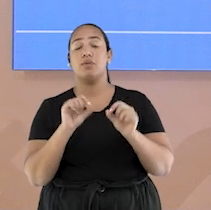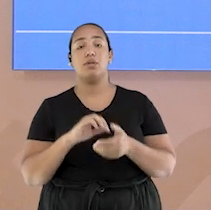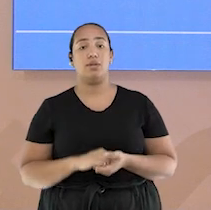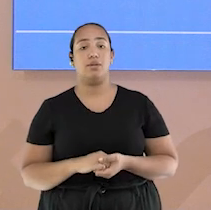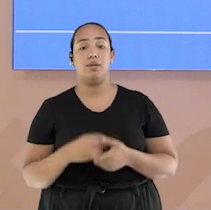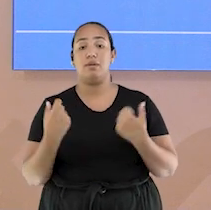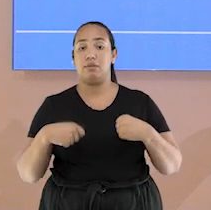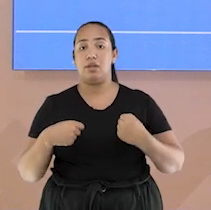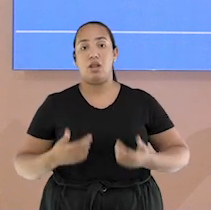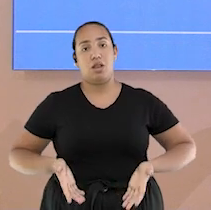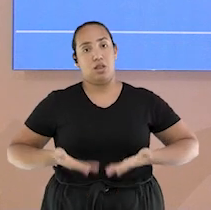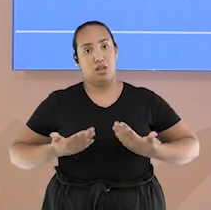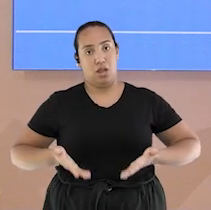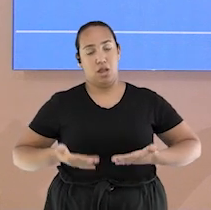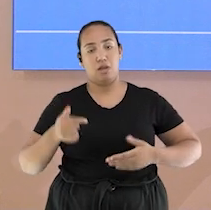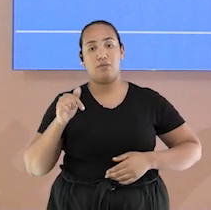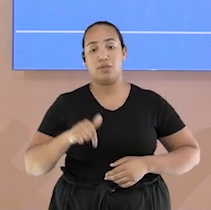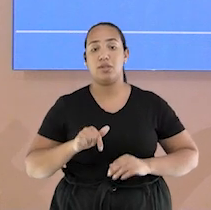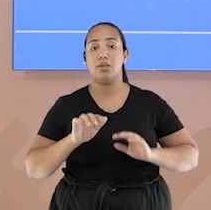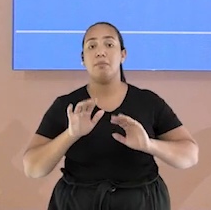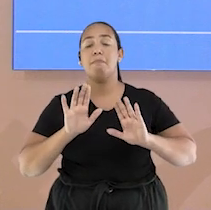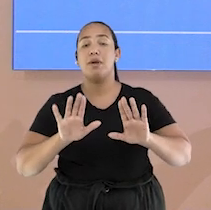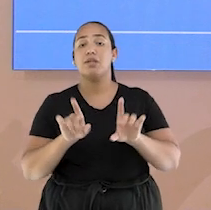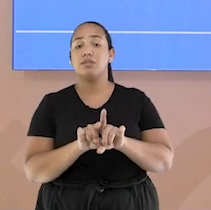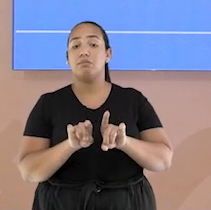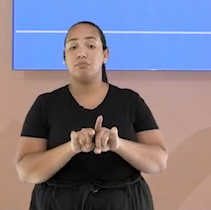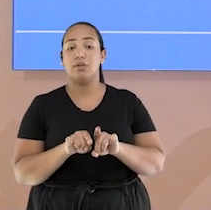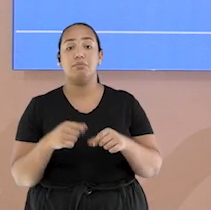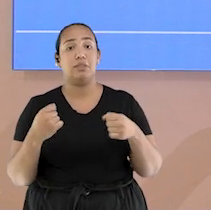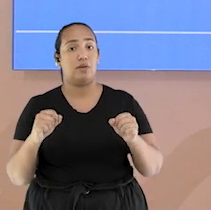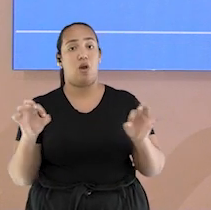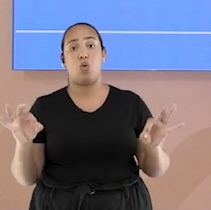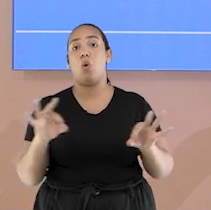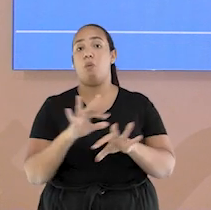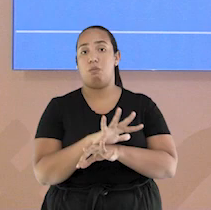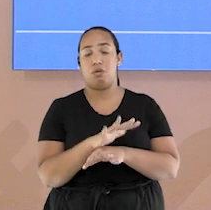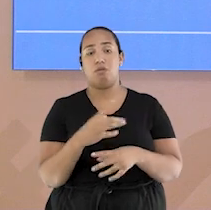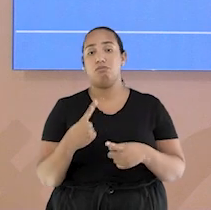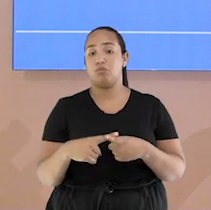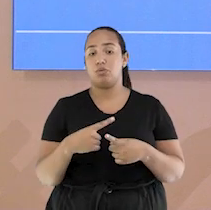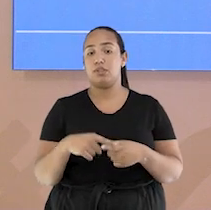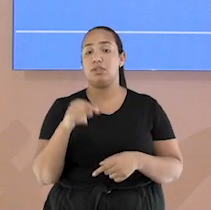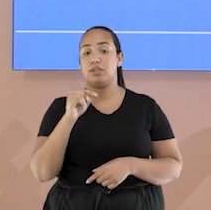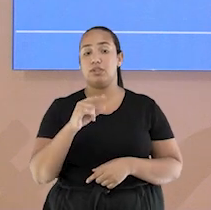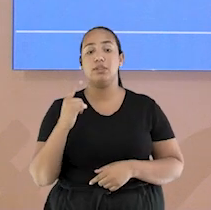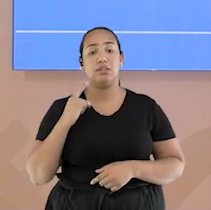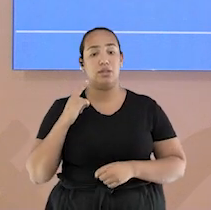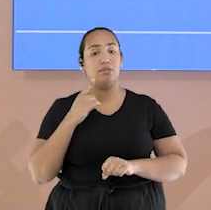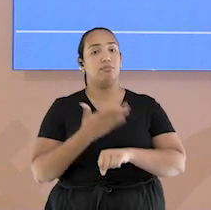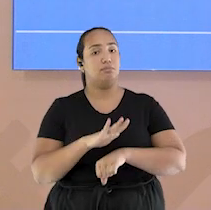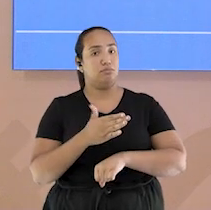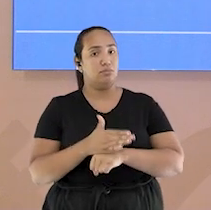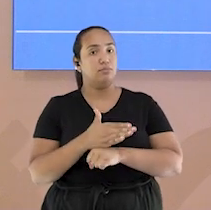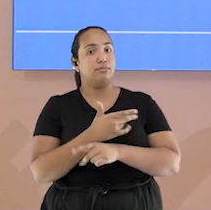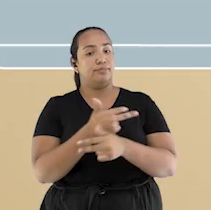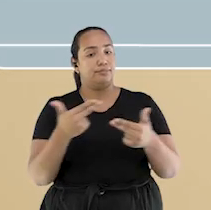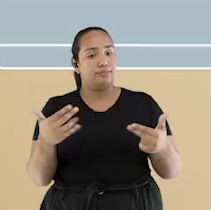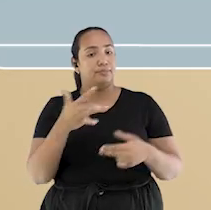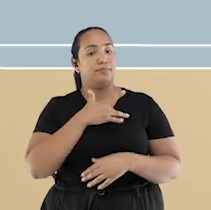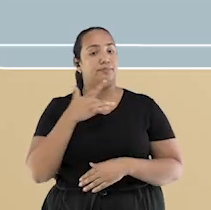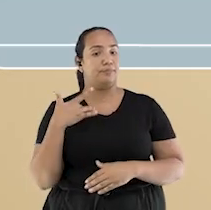de esforço físico, mas sem deixar de ser completo, pois compreende uma série de exercícios benéficos para a saúde.